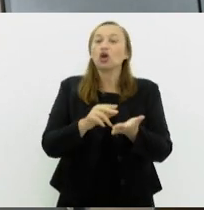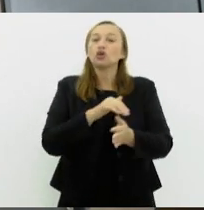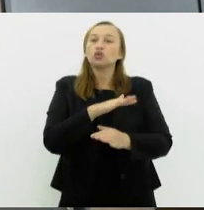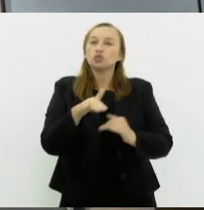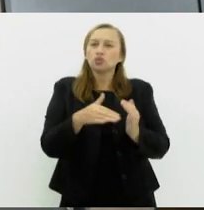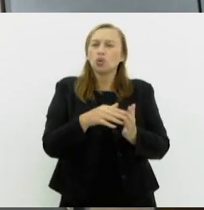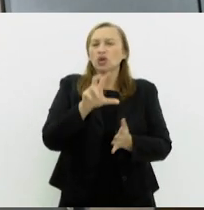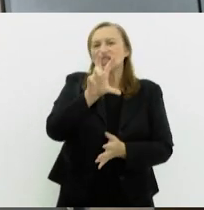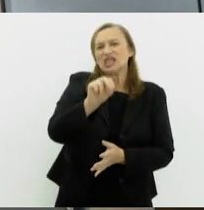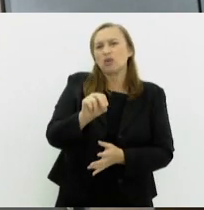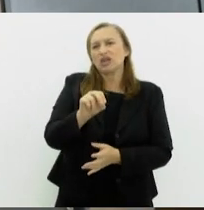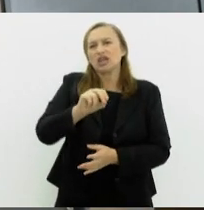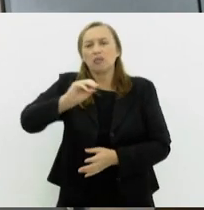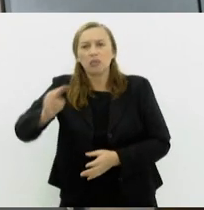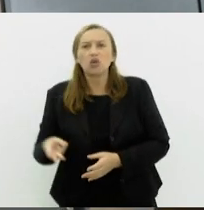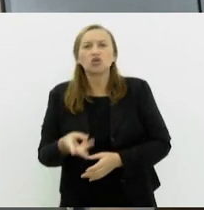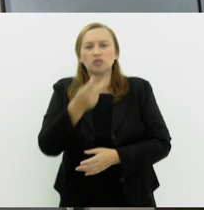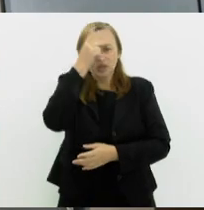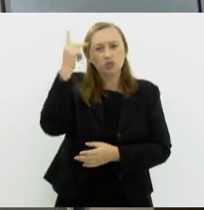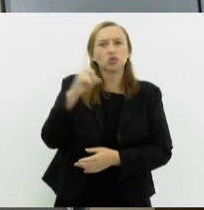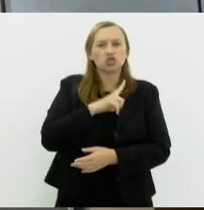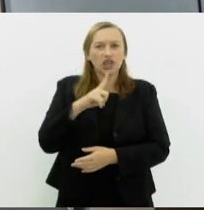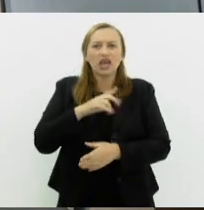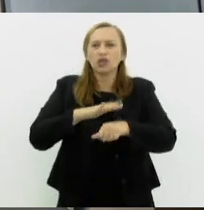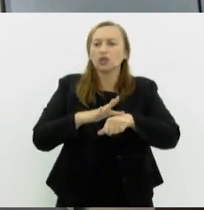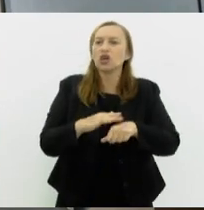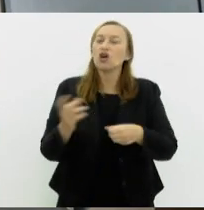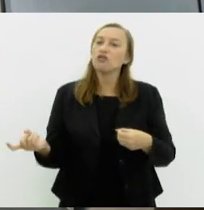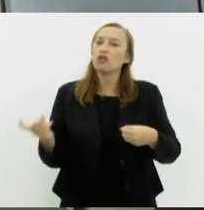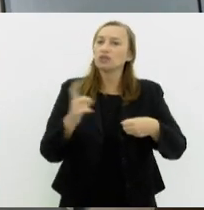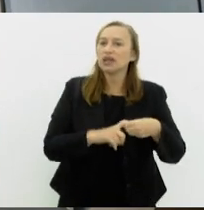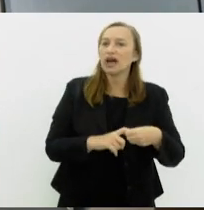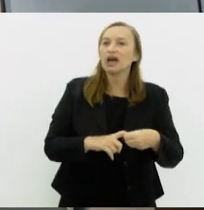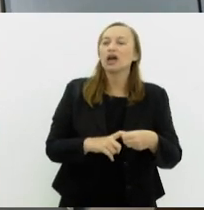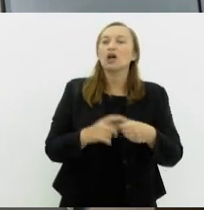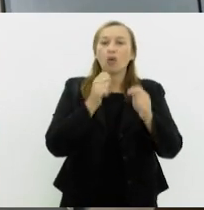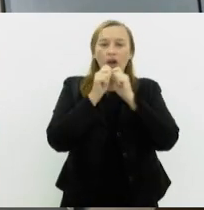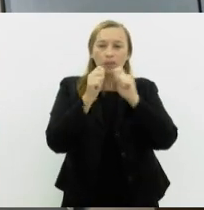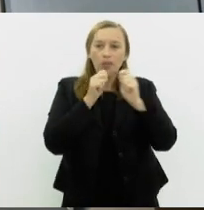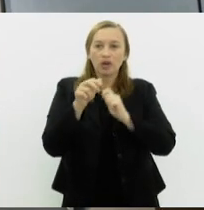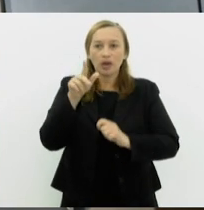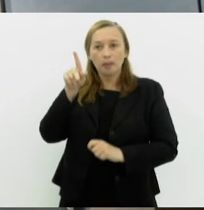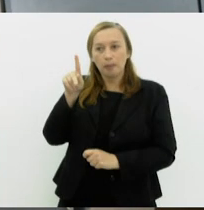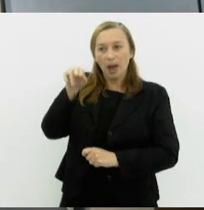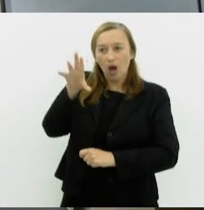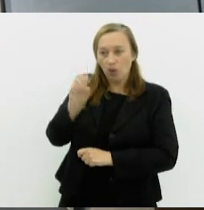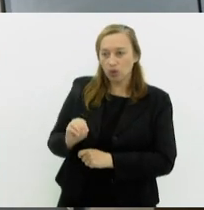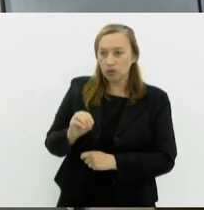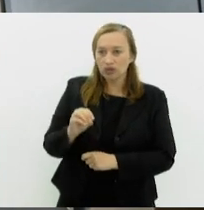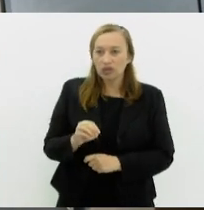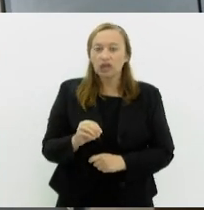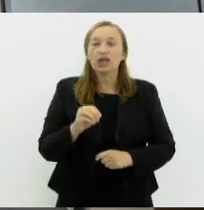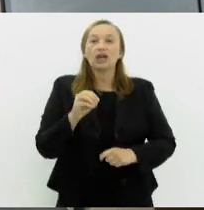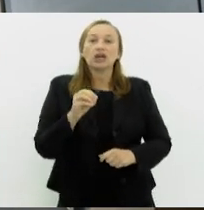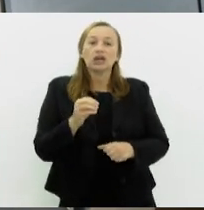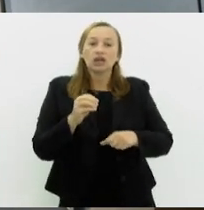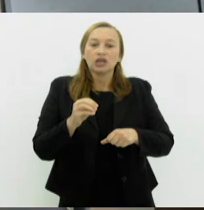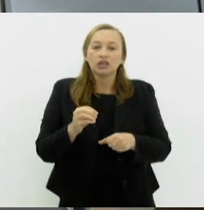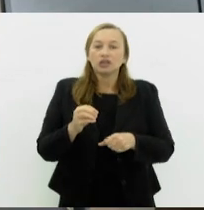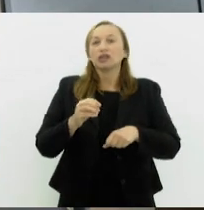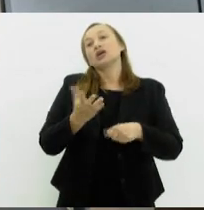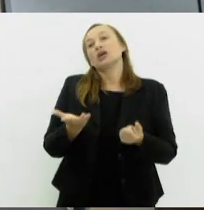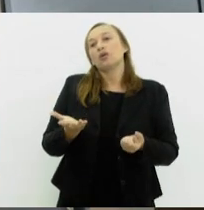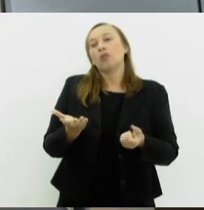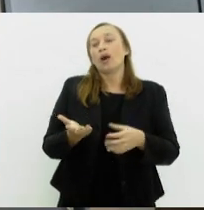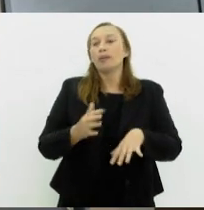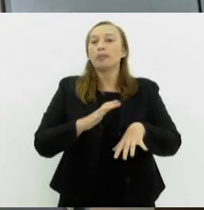50 milhões de pessoas têm a doença. Vamos voltar com o repórter Paulo Vitor Viviani, que está com a neurologista Isabela Dandreia e vai nos ajudar